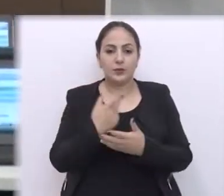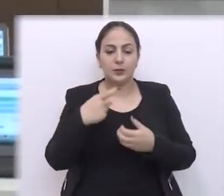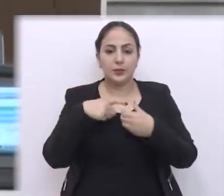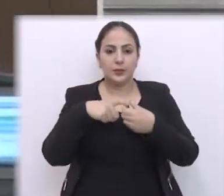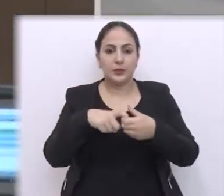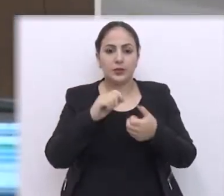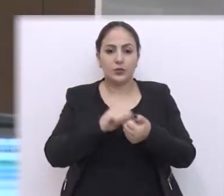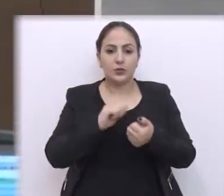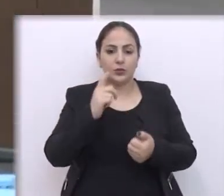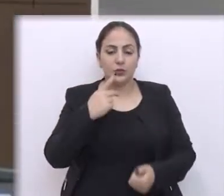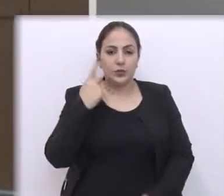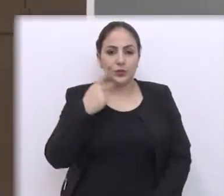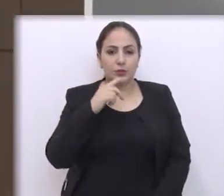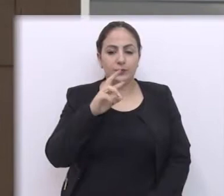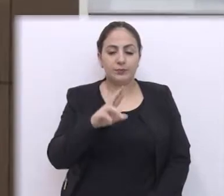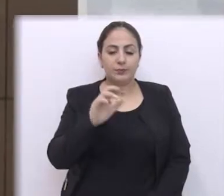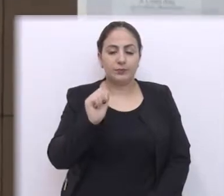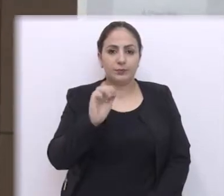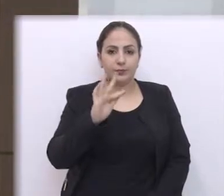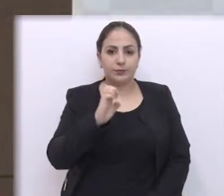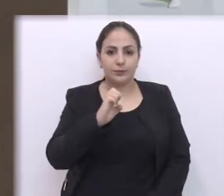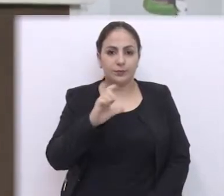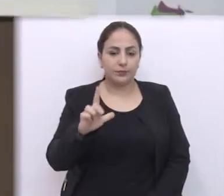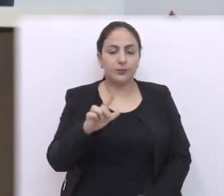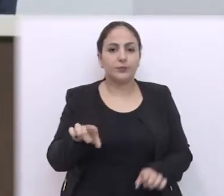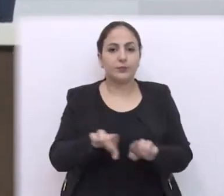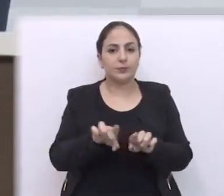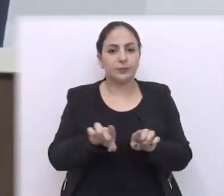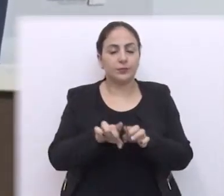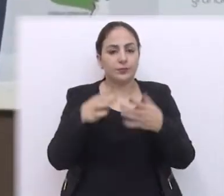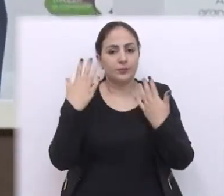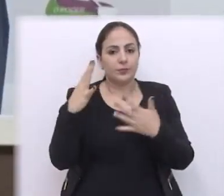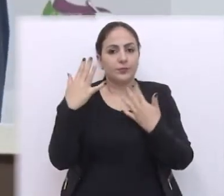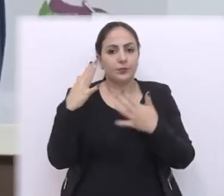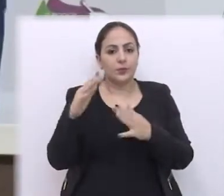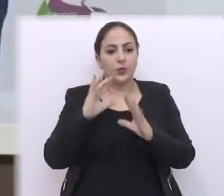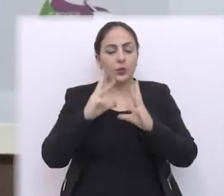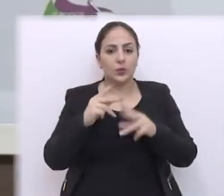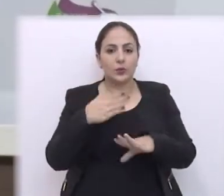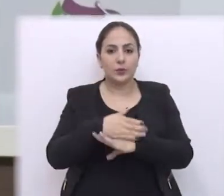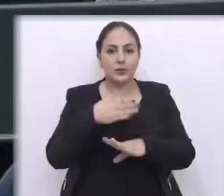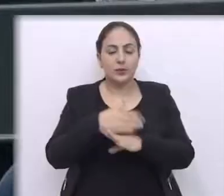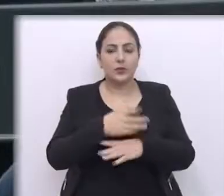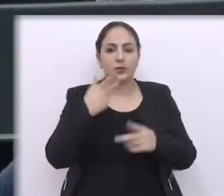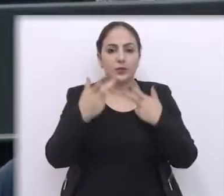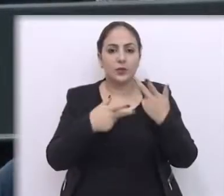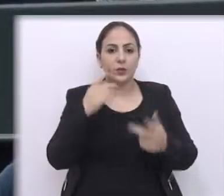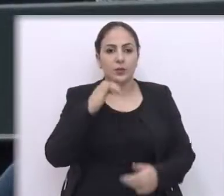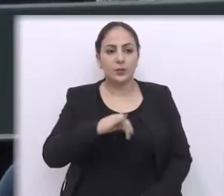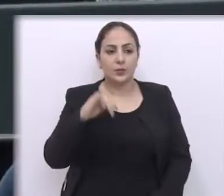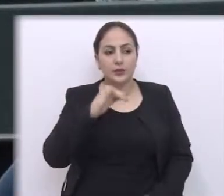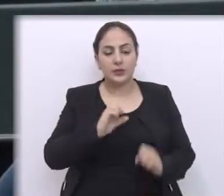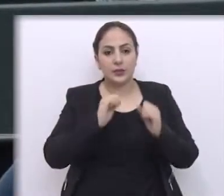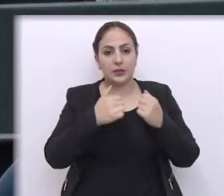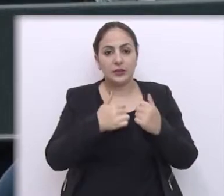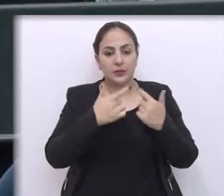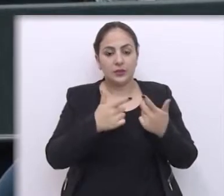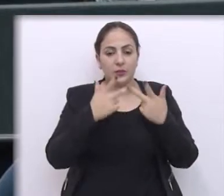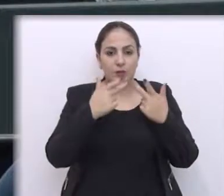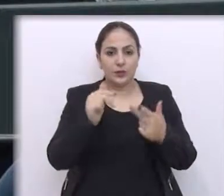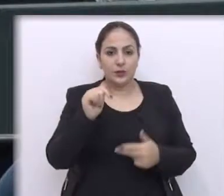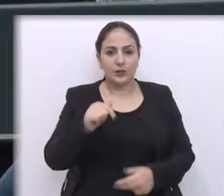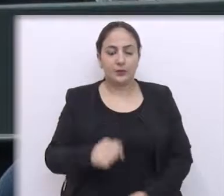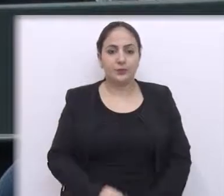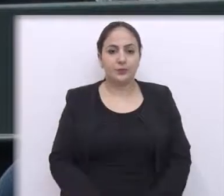em parceria com o vereador Rafael Colucci. Ele também parabenizou os integrantes e falou da importância de